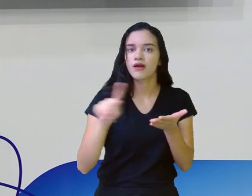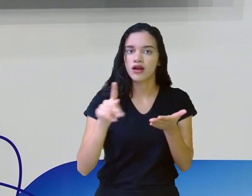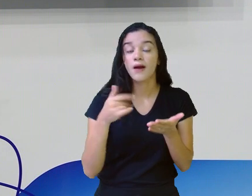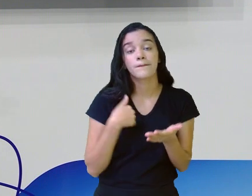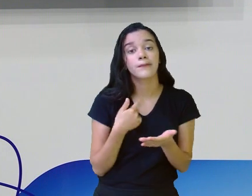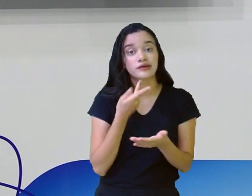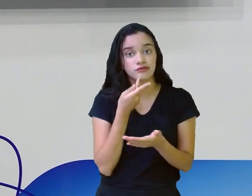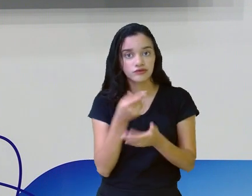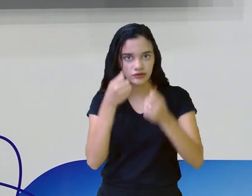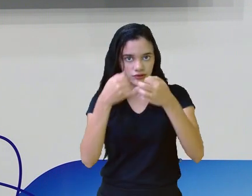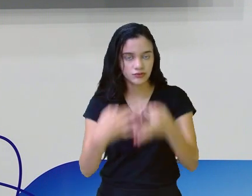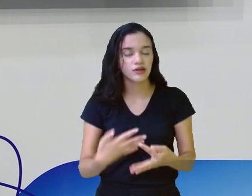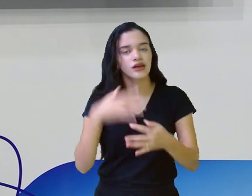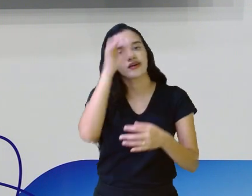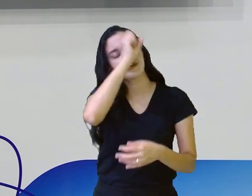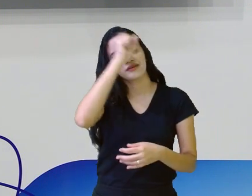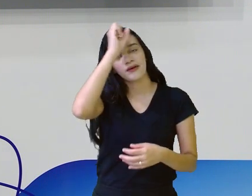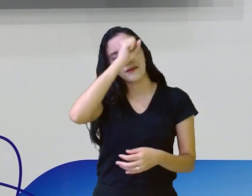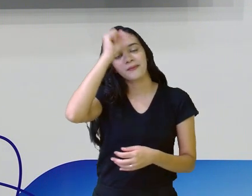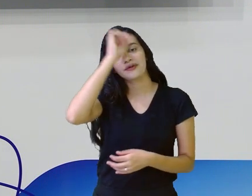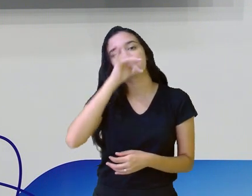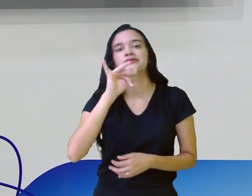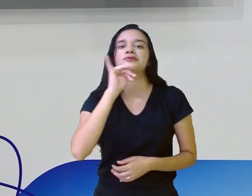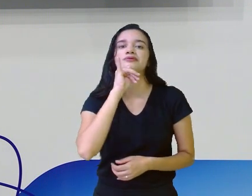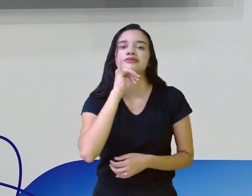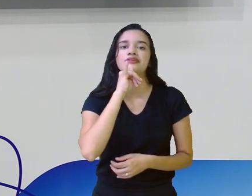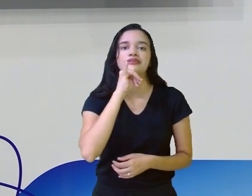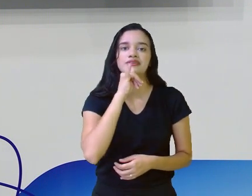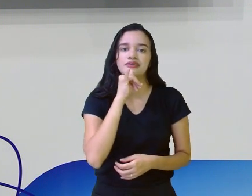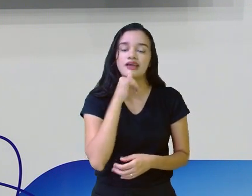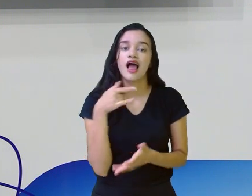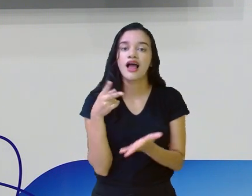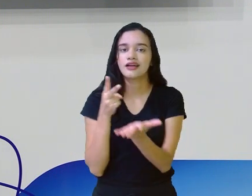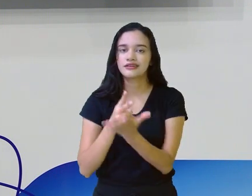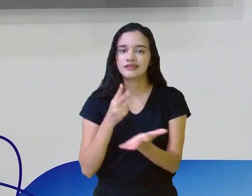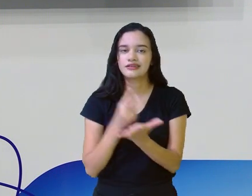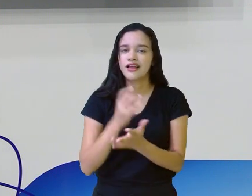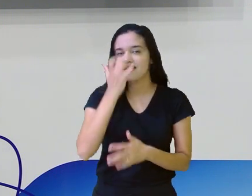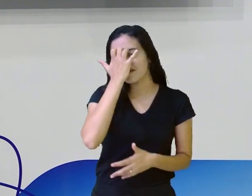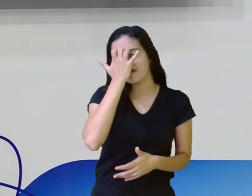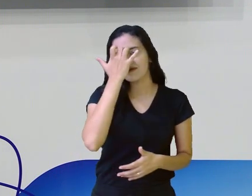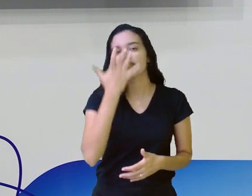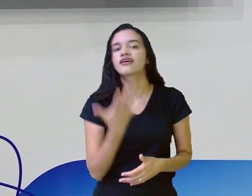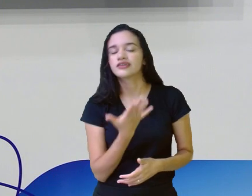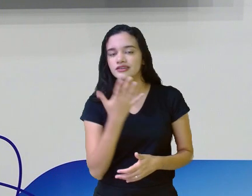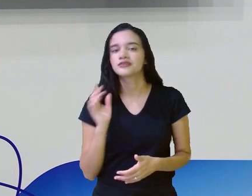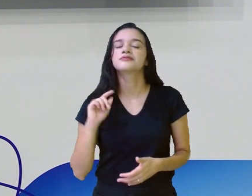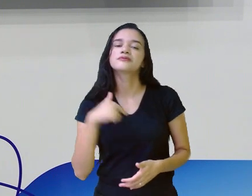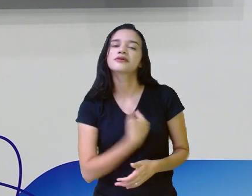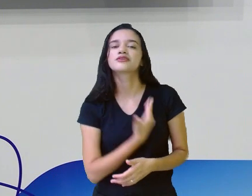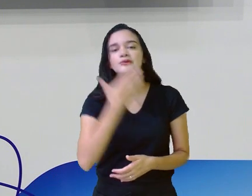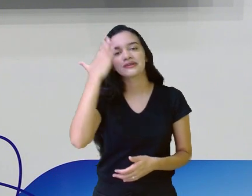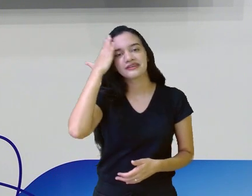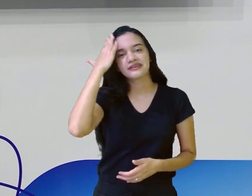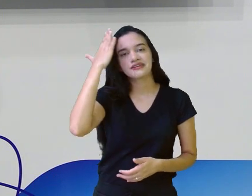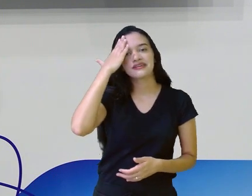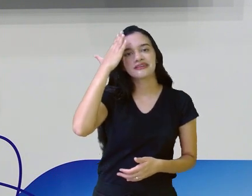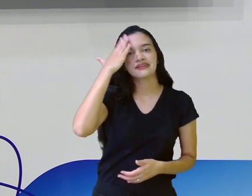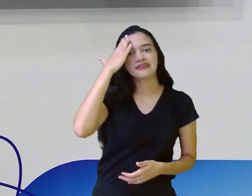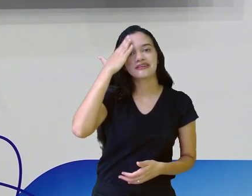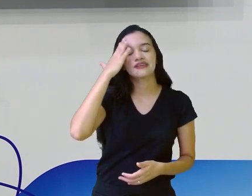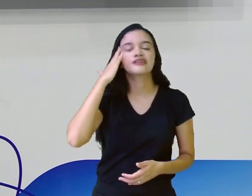como eu falei, a gente vai aprender melhor nos exemplos. Os exemplos sempre ficam mais fáceis para a gente entender a